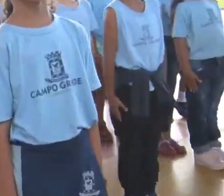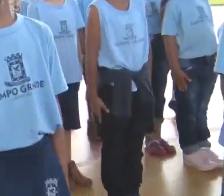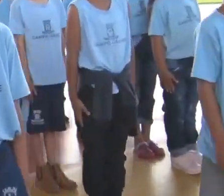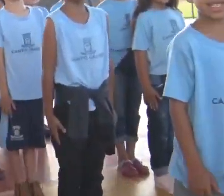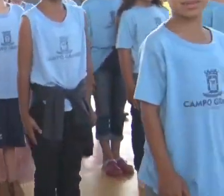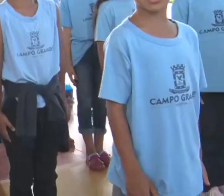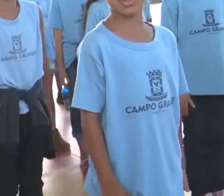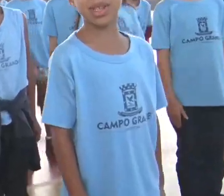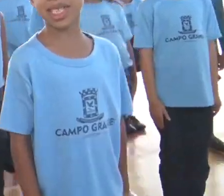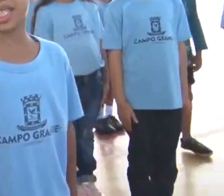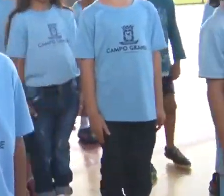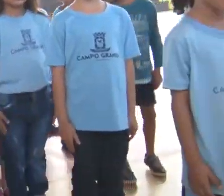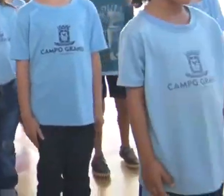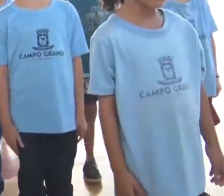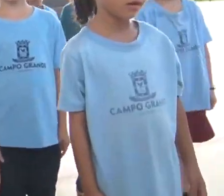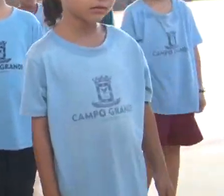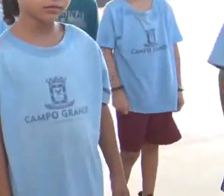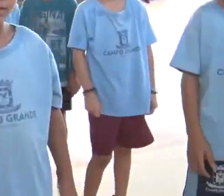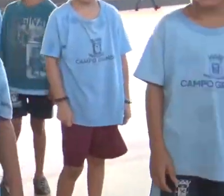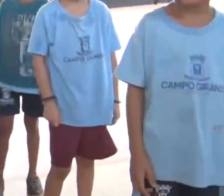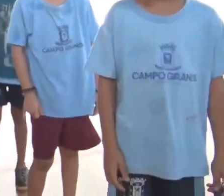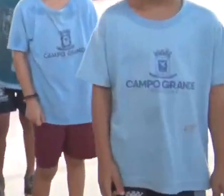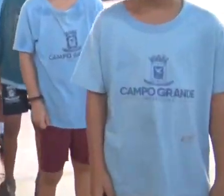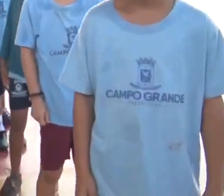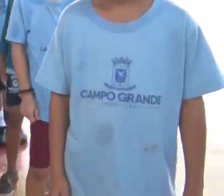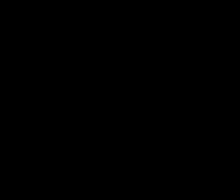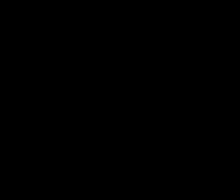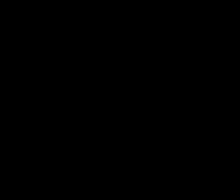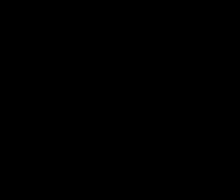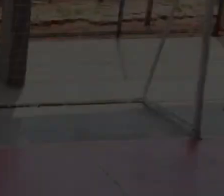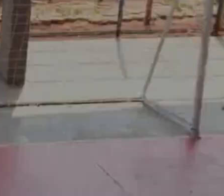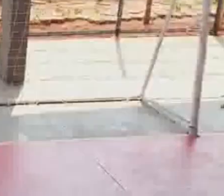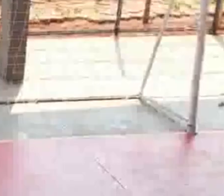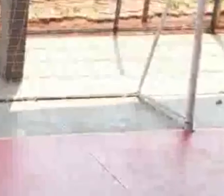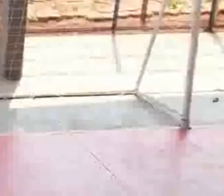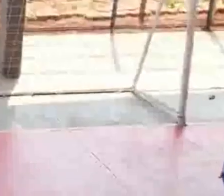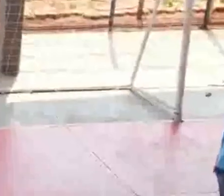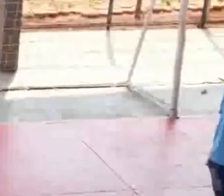Conseguimos todos estar com braços fortes